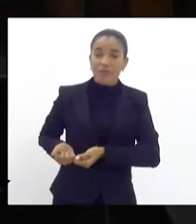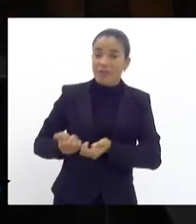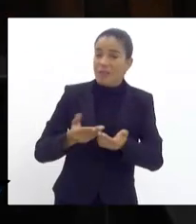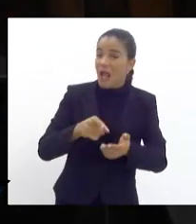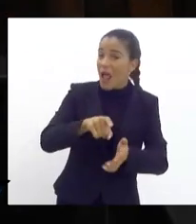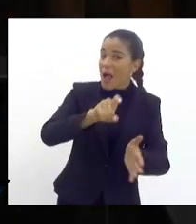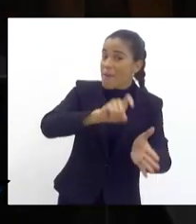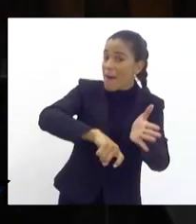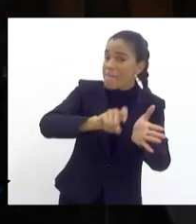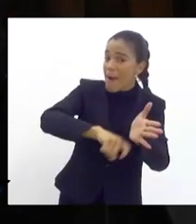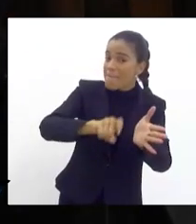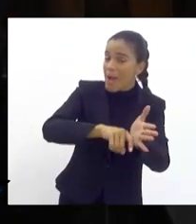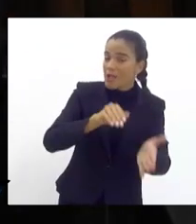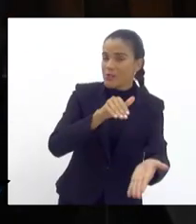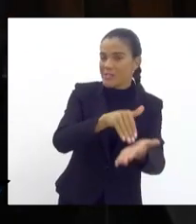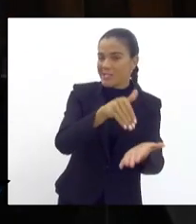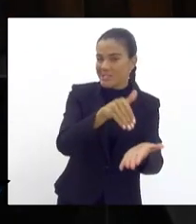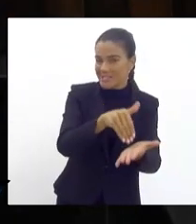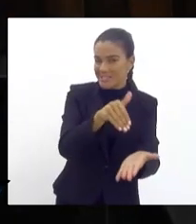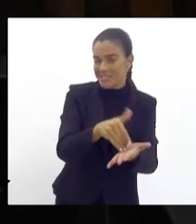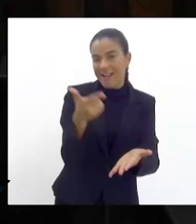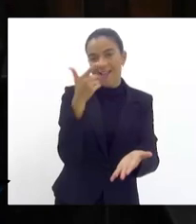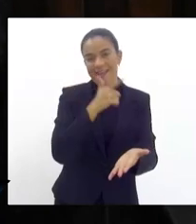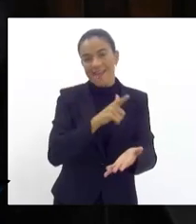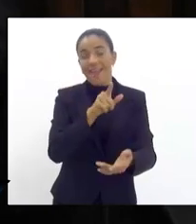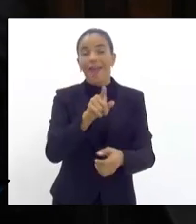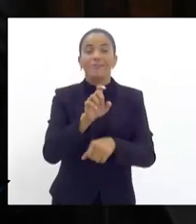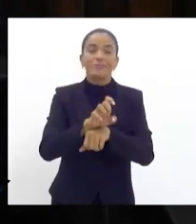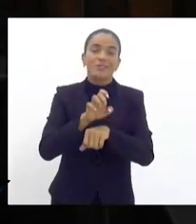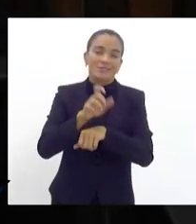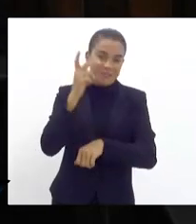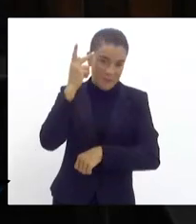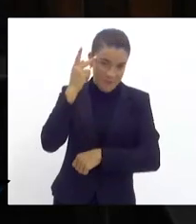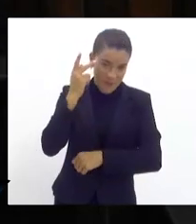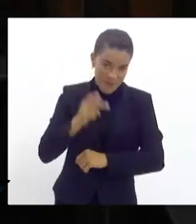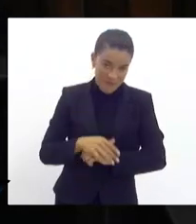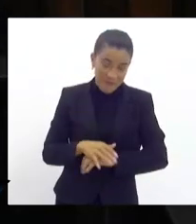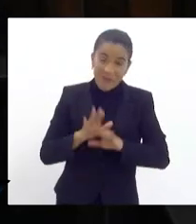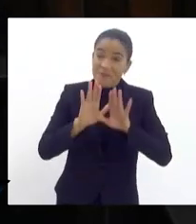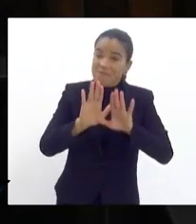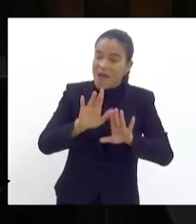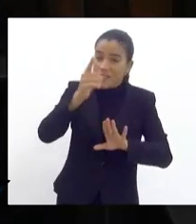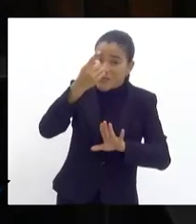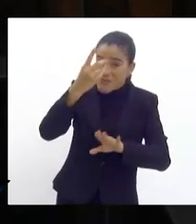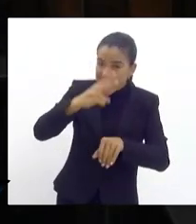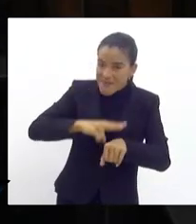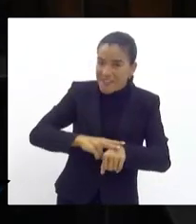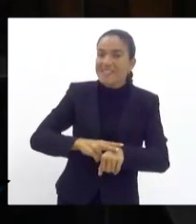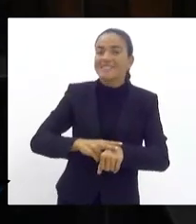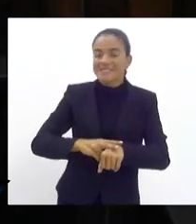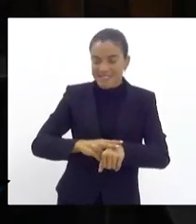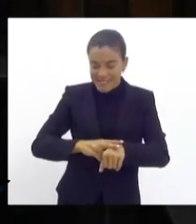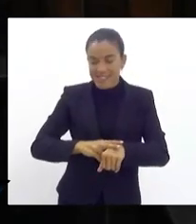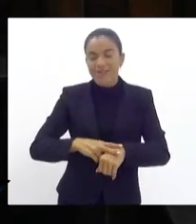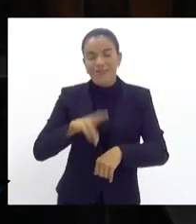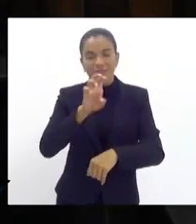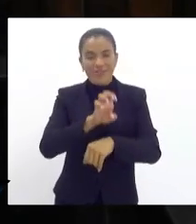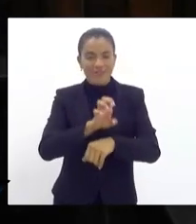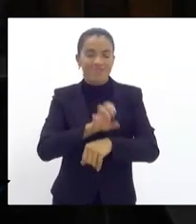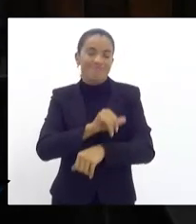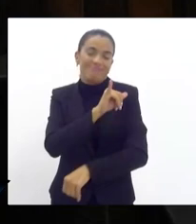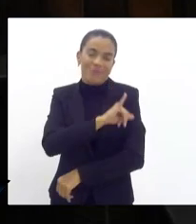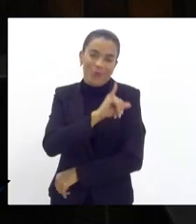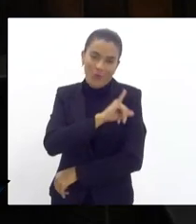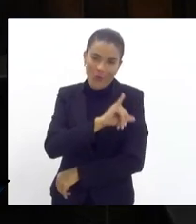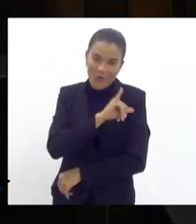consumidor vai ganhar, que era São Paulo. Mais uma vez, o Estado do Rio de